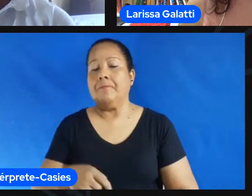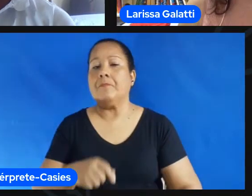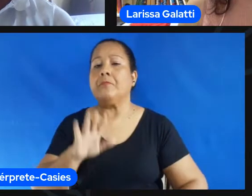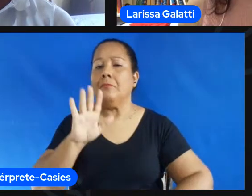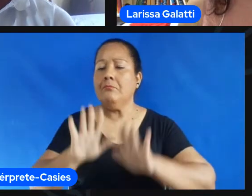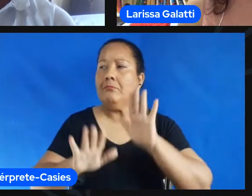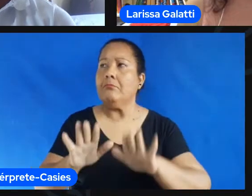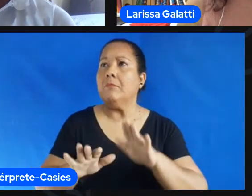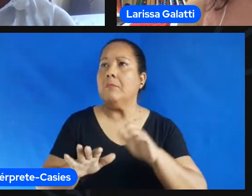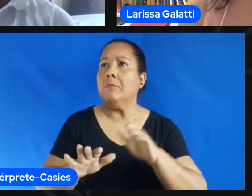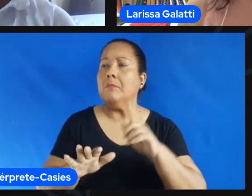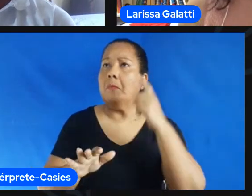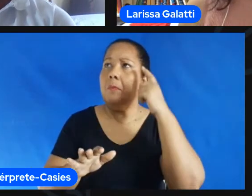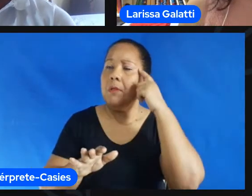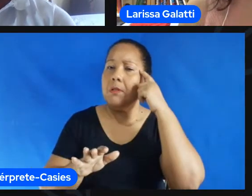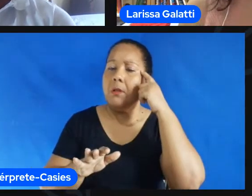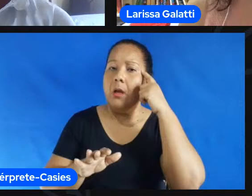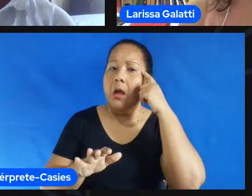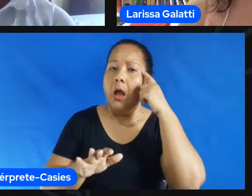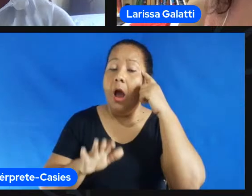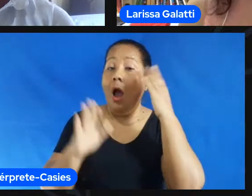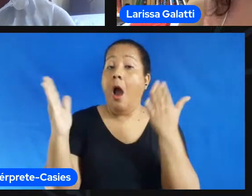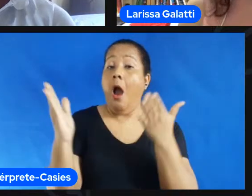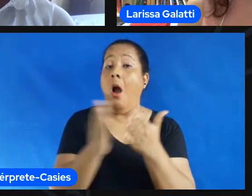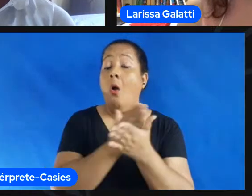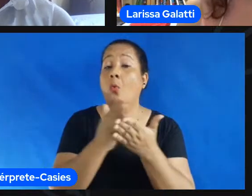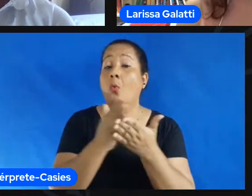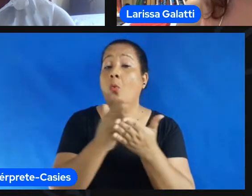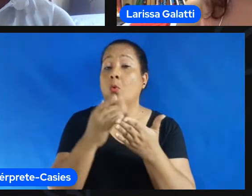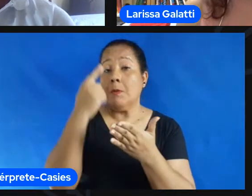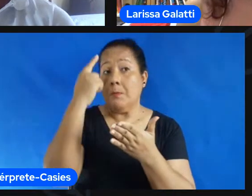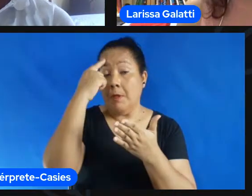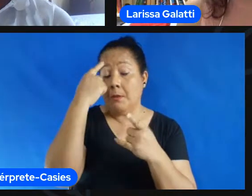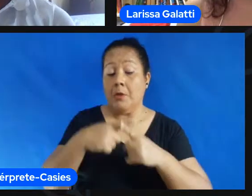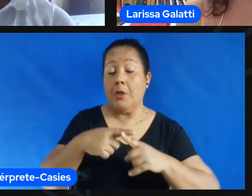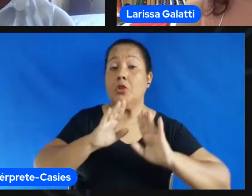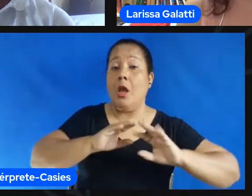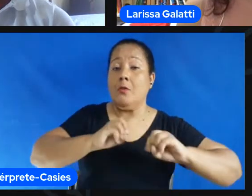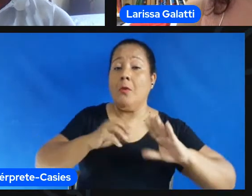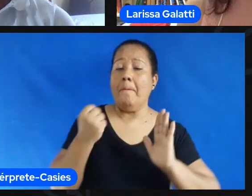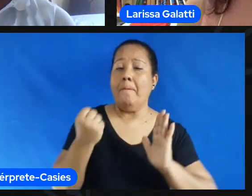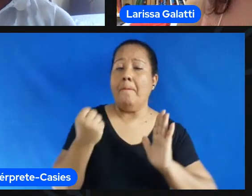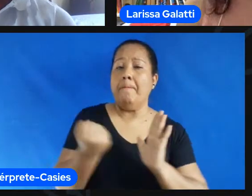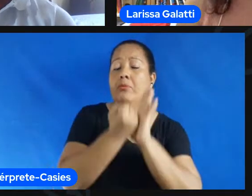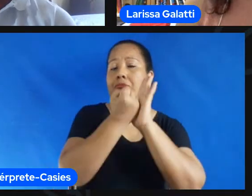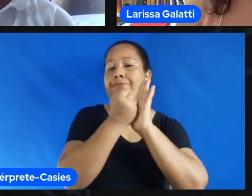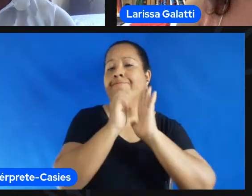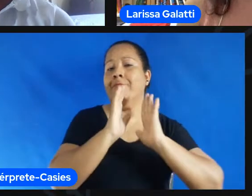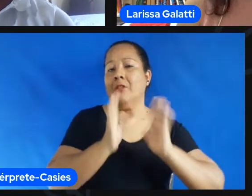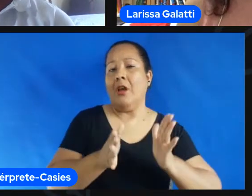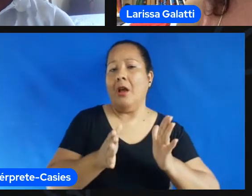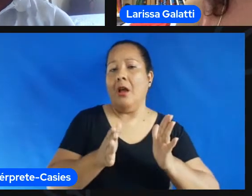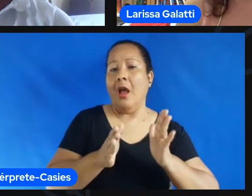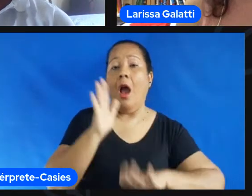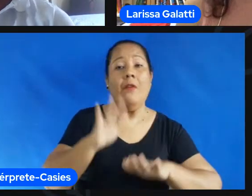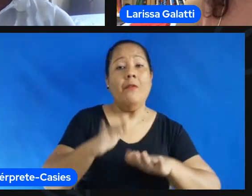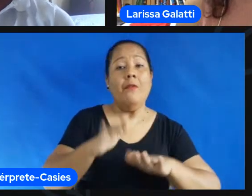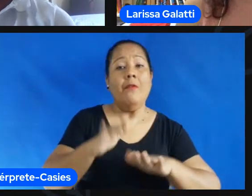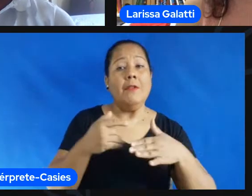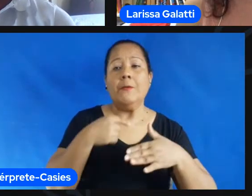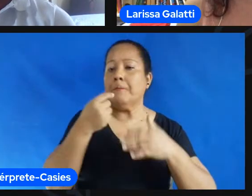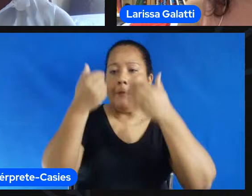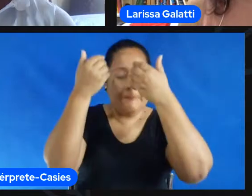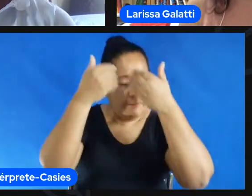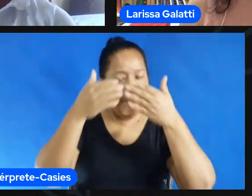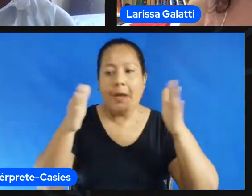fizeram com a gente o que pode ter sido uma prática mais atual ou uma prática mais tradicional é a mesma coisa que eu querer dar aula